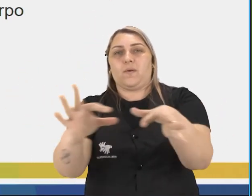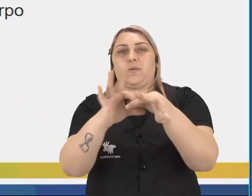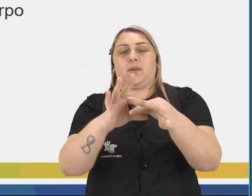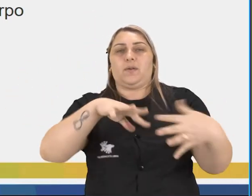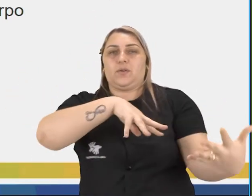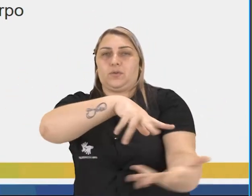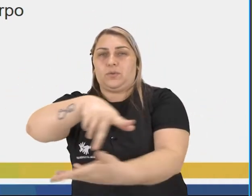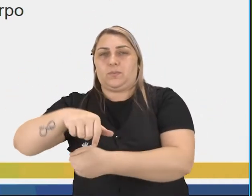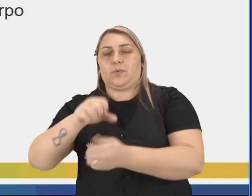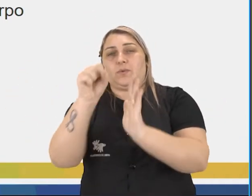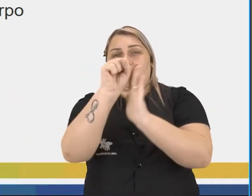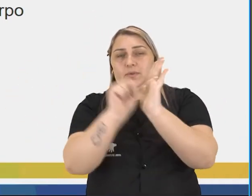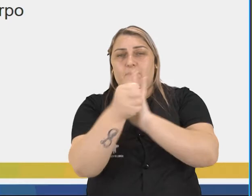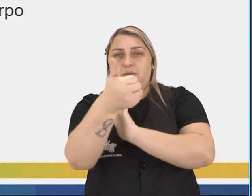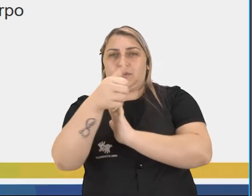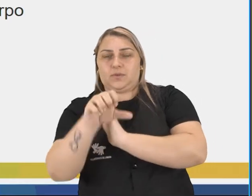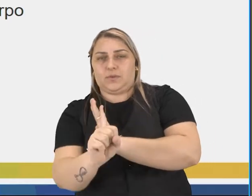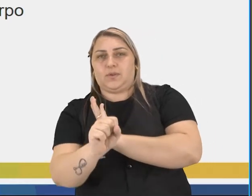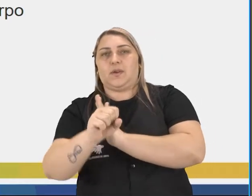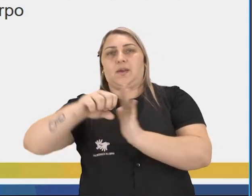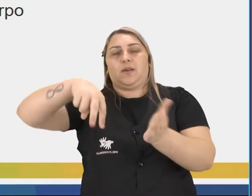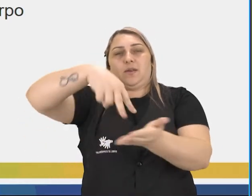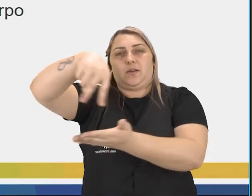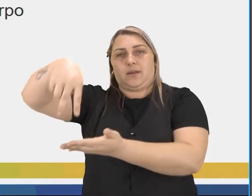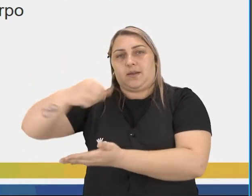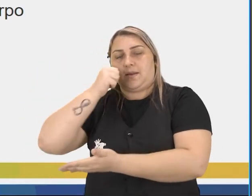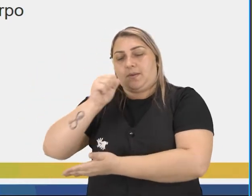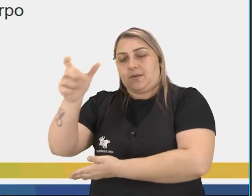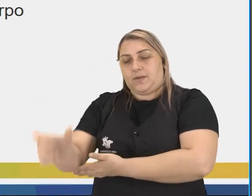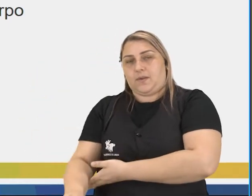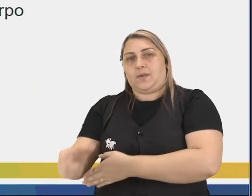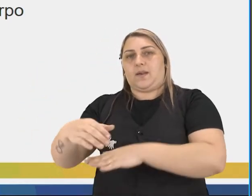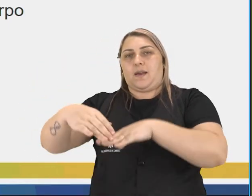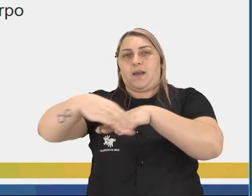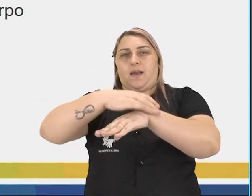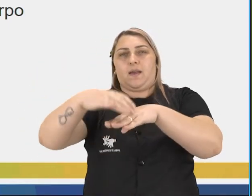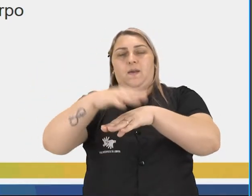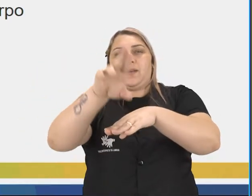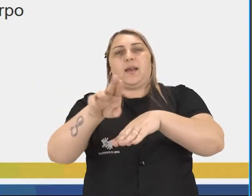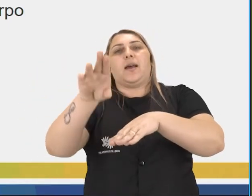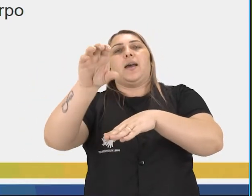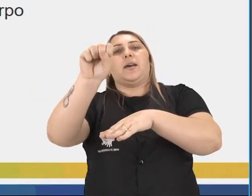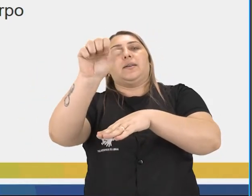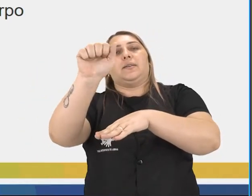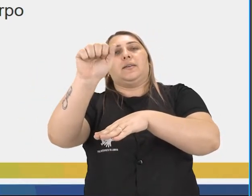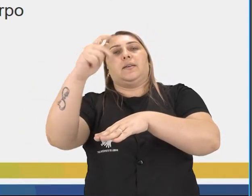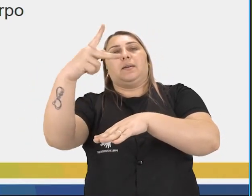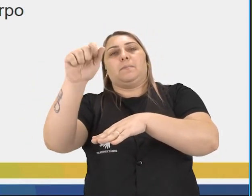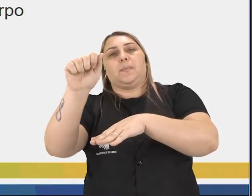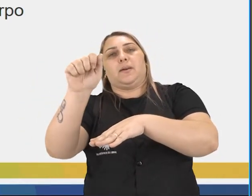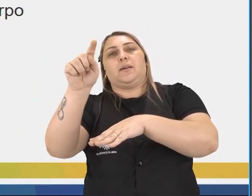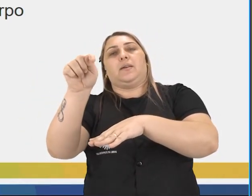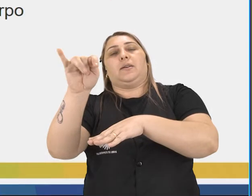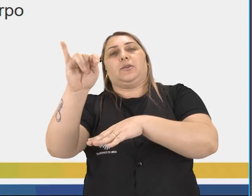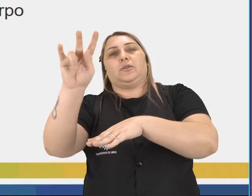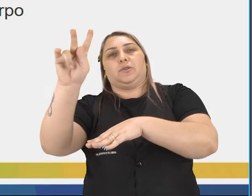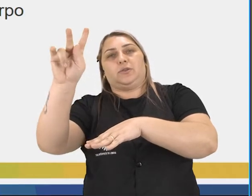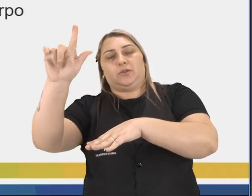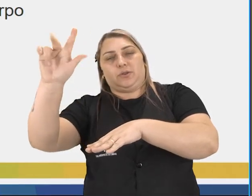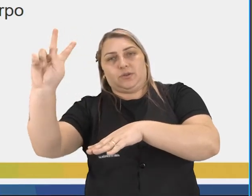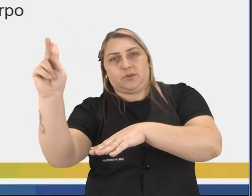época, lá no século XVIII, que os bailarinos começaram a usar sapatilhas, completando a revolução do balé.